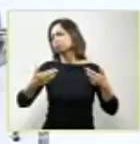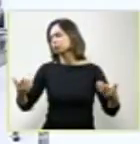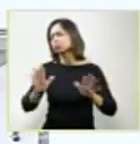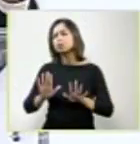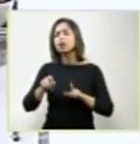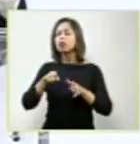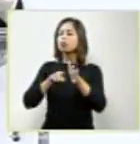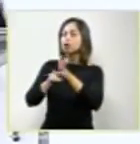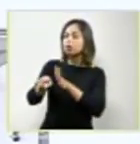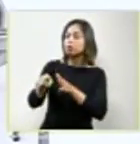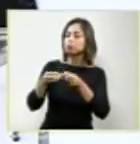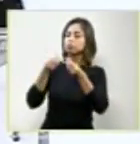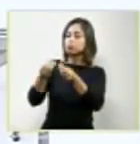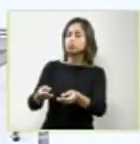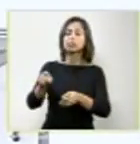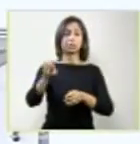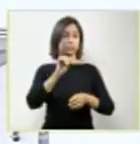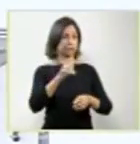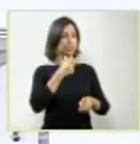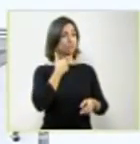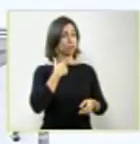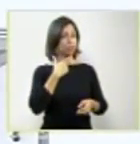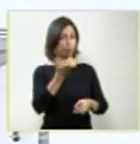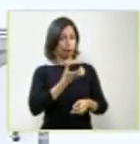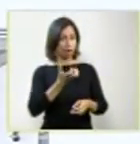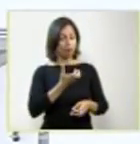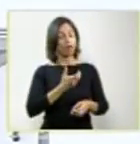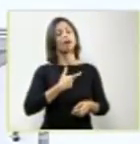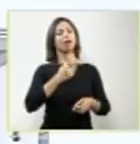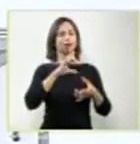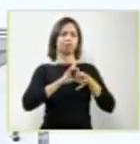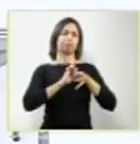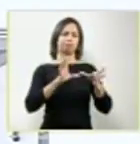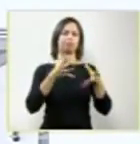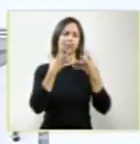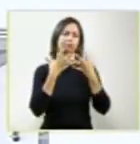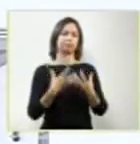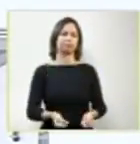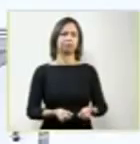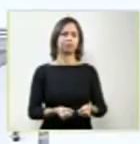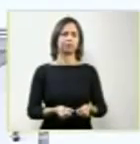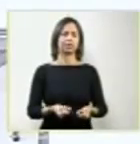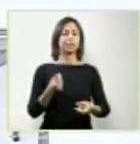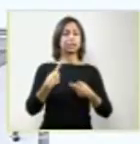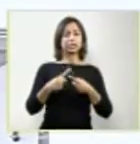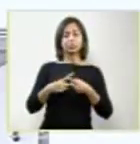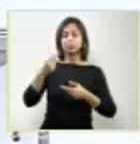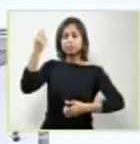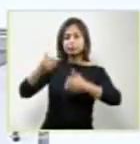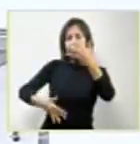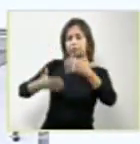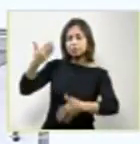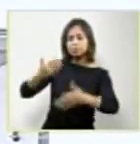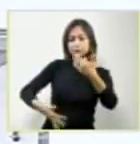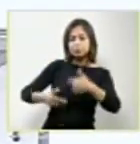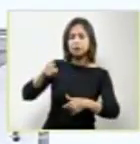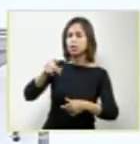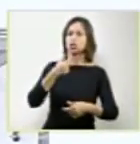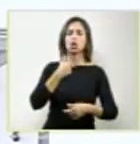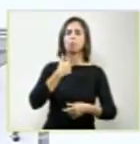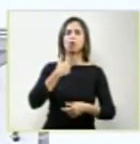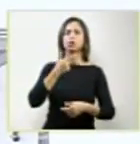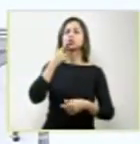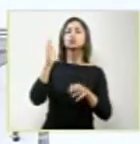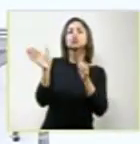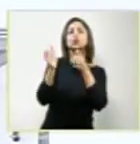submetido, contra a sua vontade, a nenhum tratamento da qual ele não tenha sido esclarecido e que não tenha